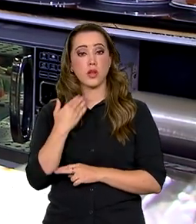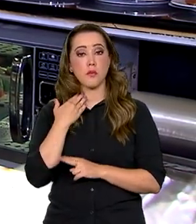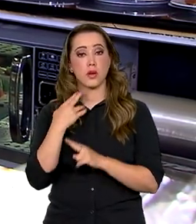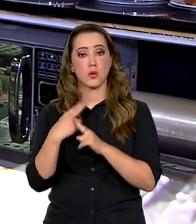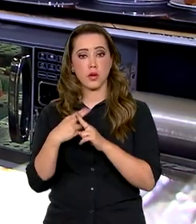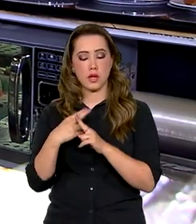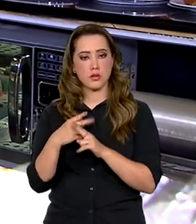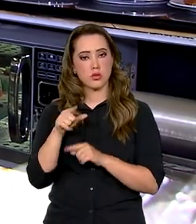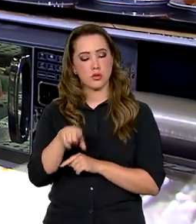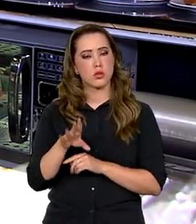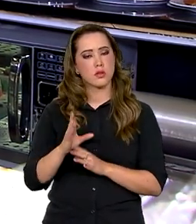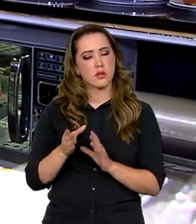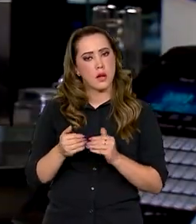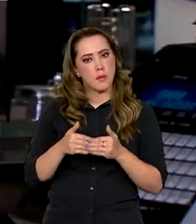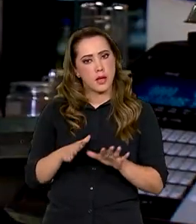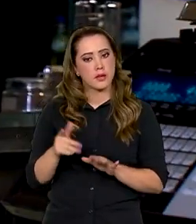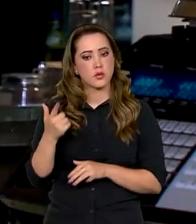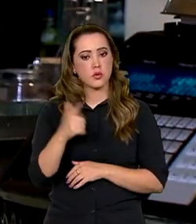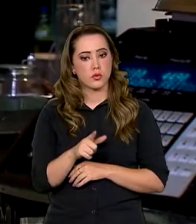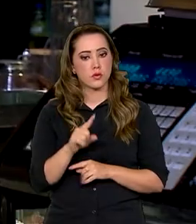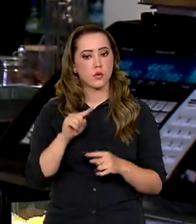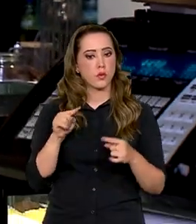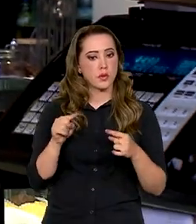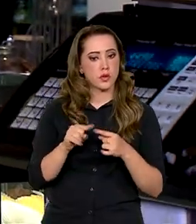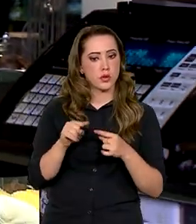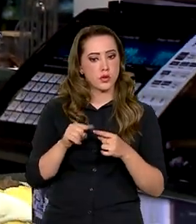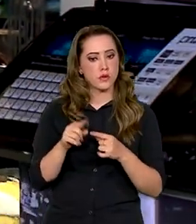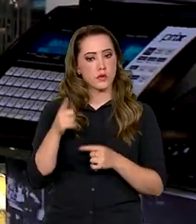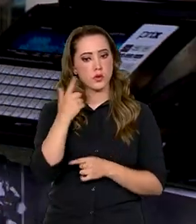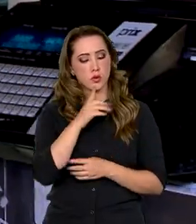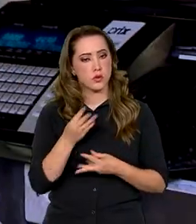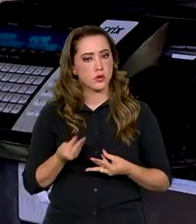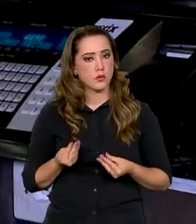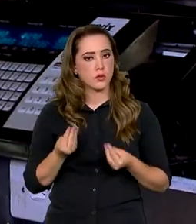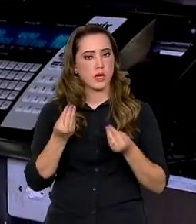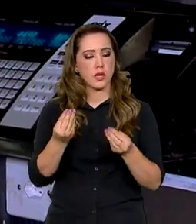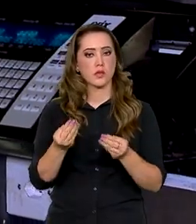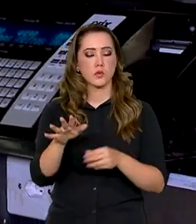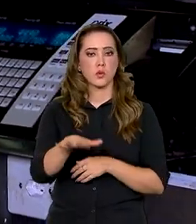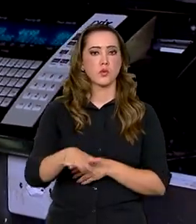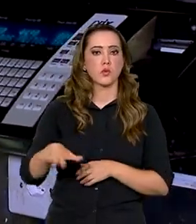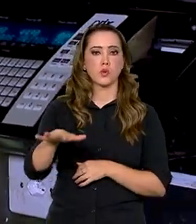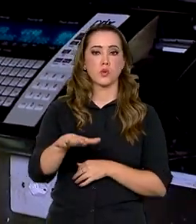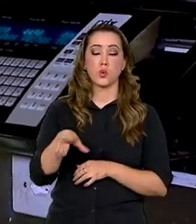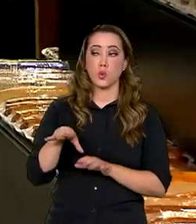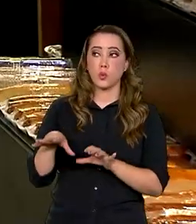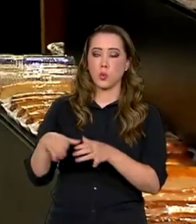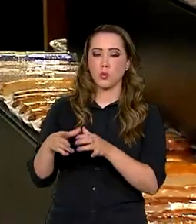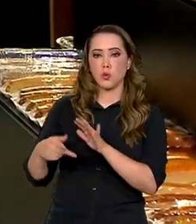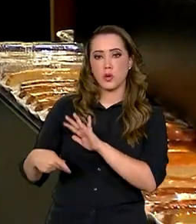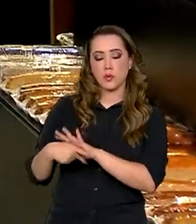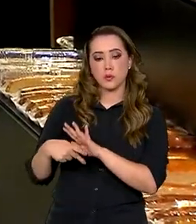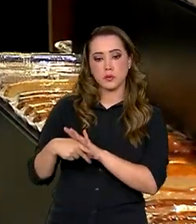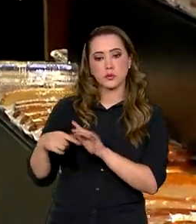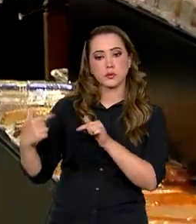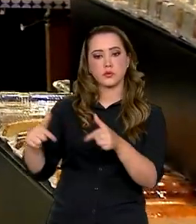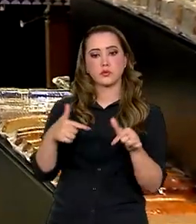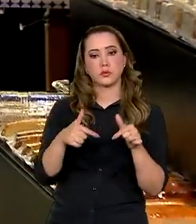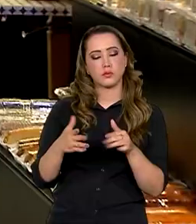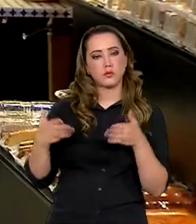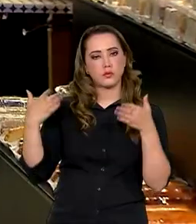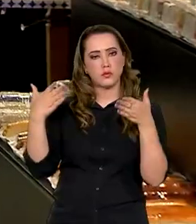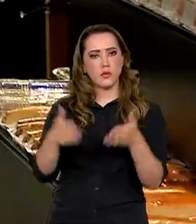Repasse, que foi reaberta com o objetivo de conceder crédito às entidades autorizadas a operar ou